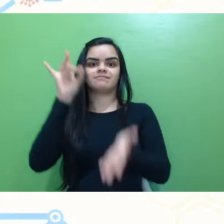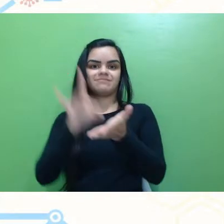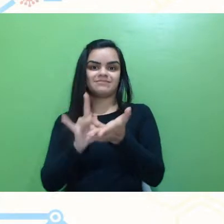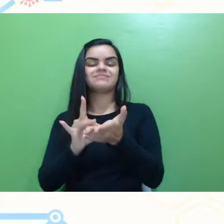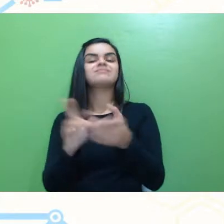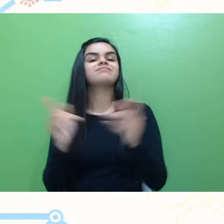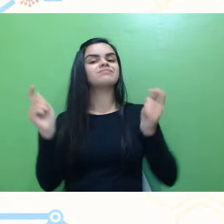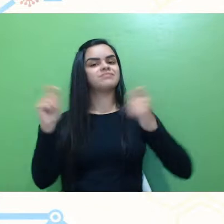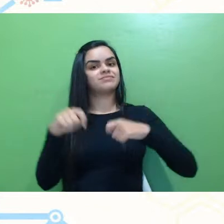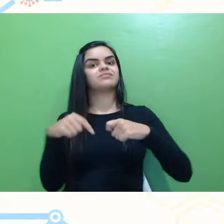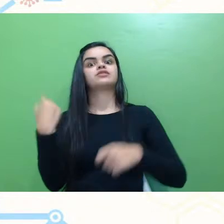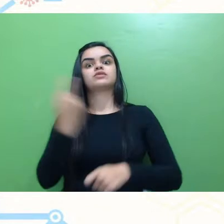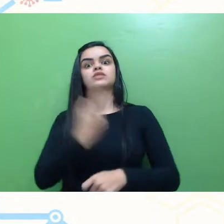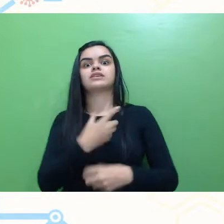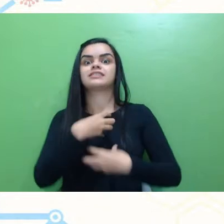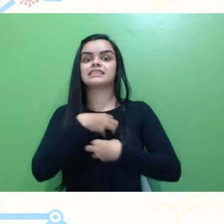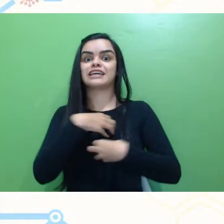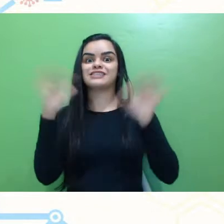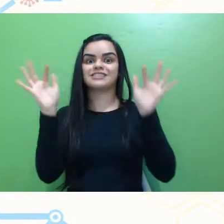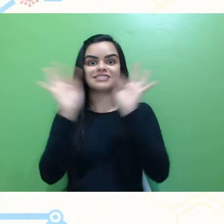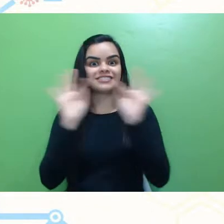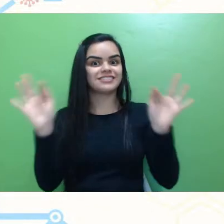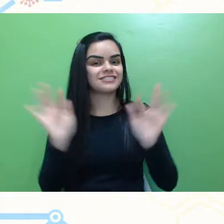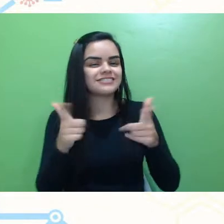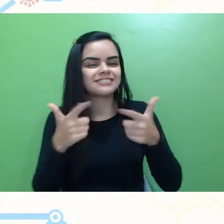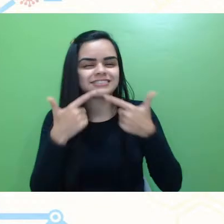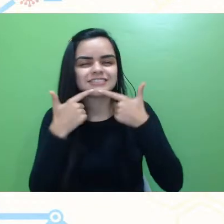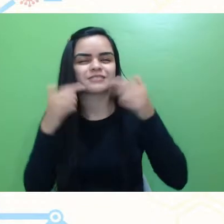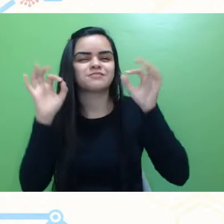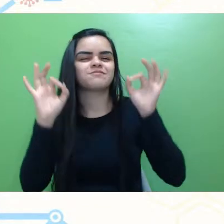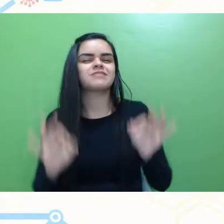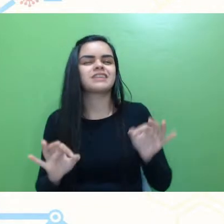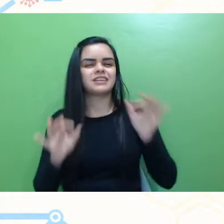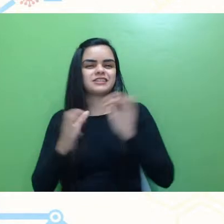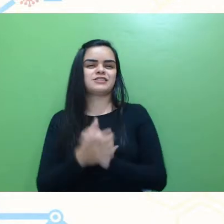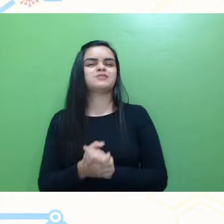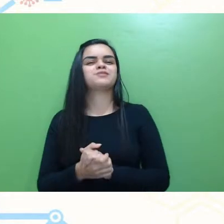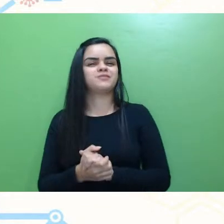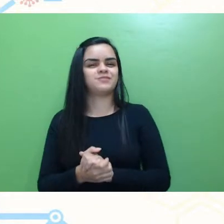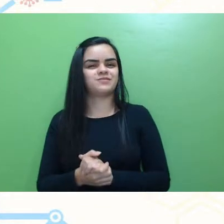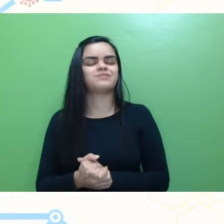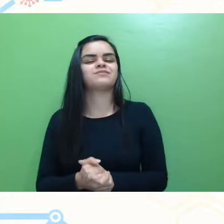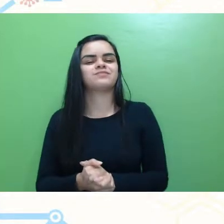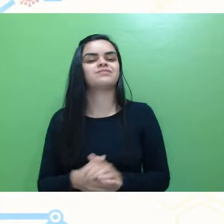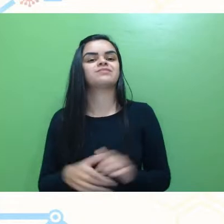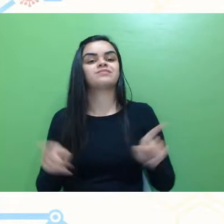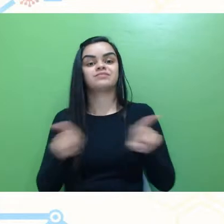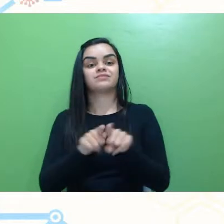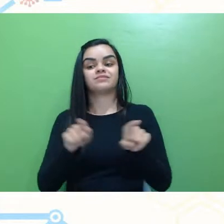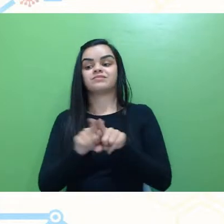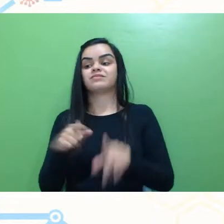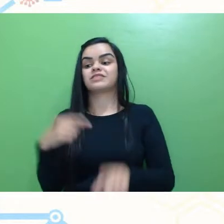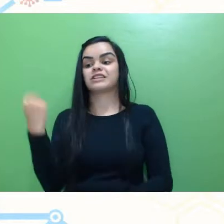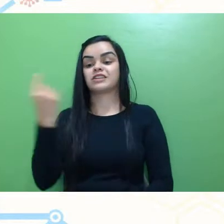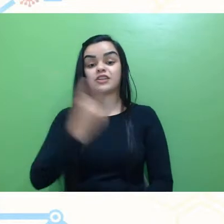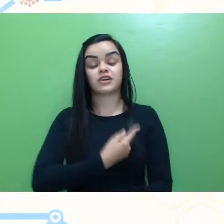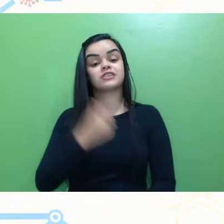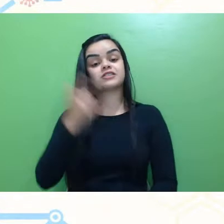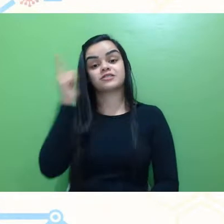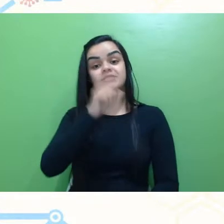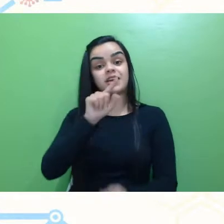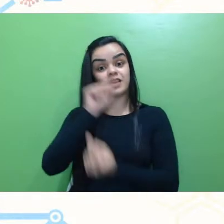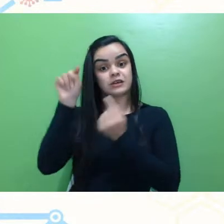né, então isso nos deixa muito felizes, muito contentes, claro que quando a gente atinge esses